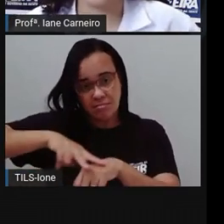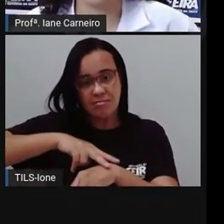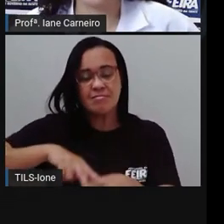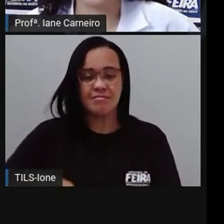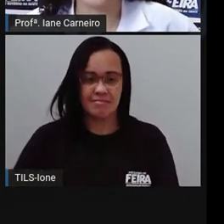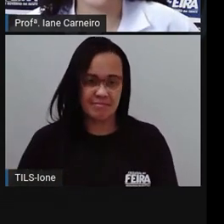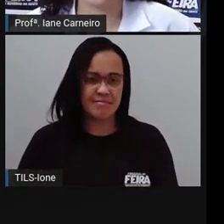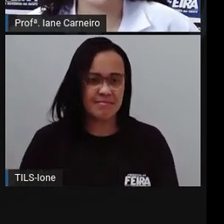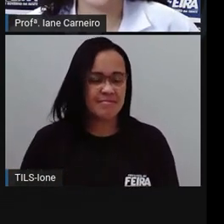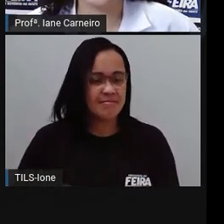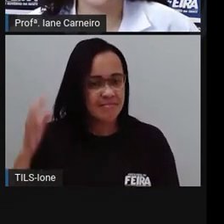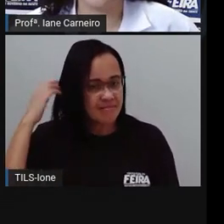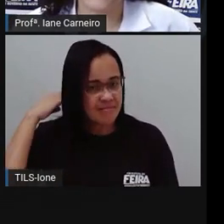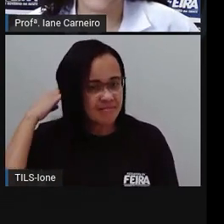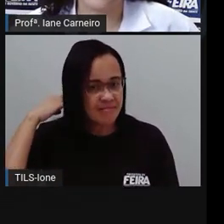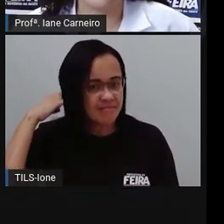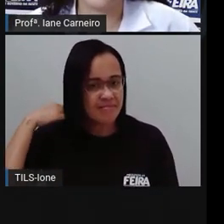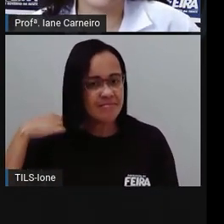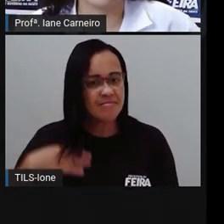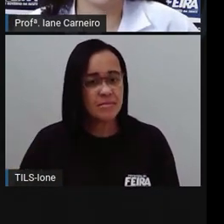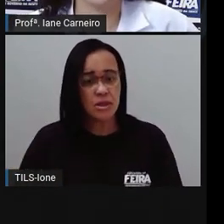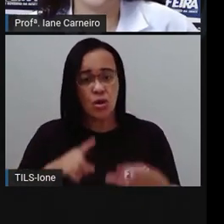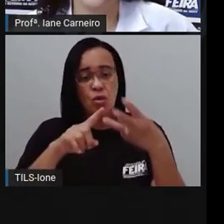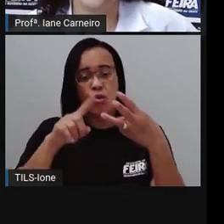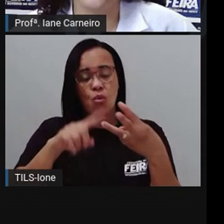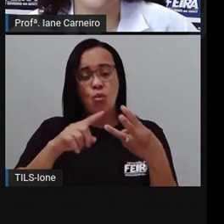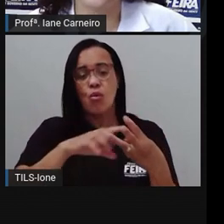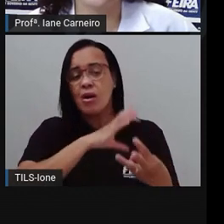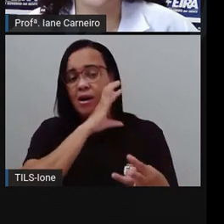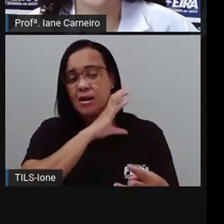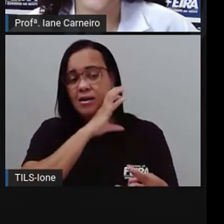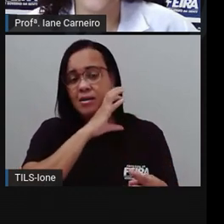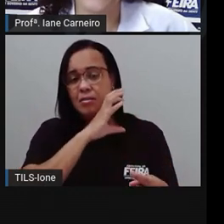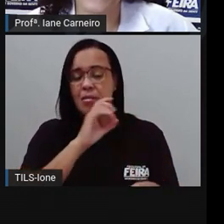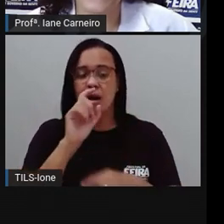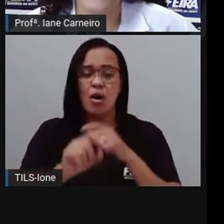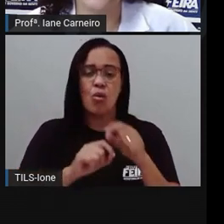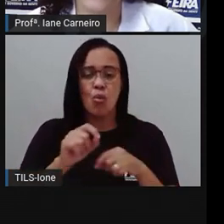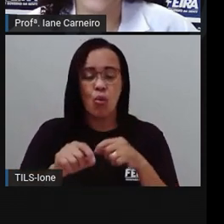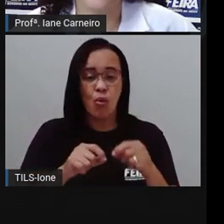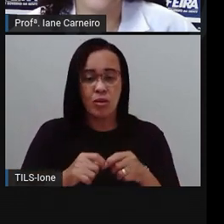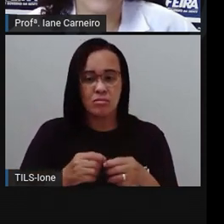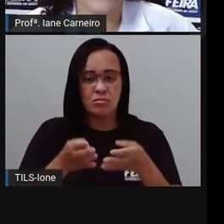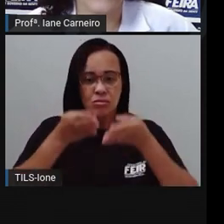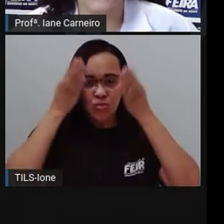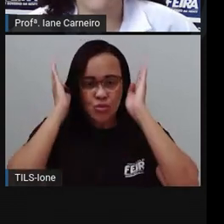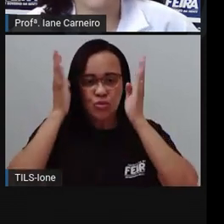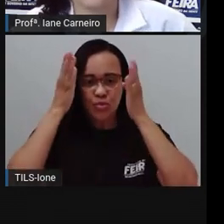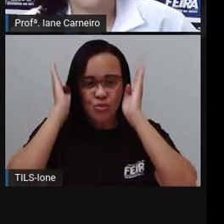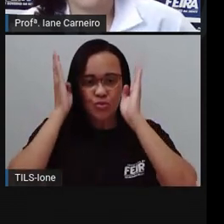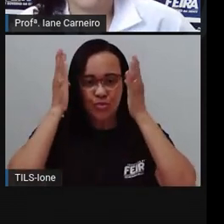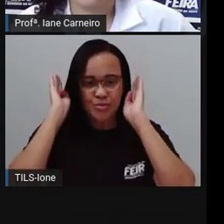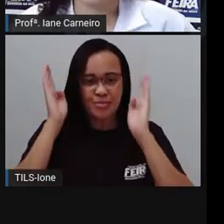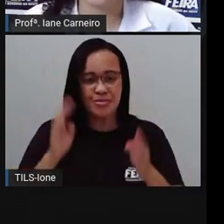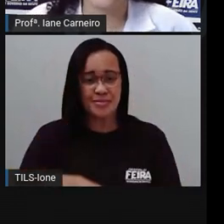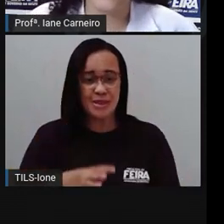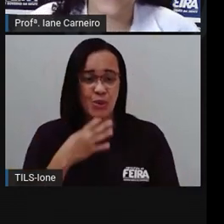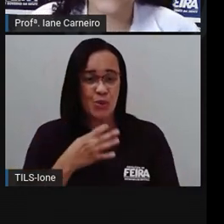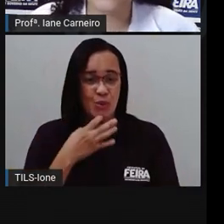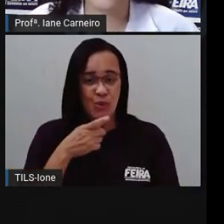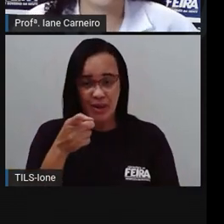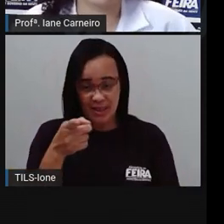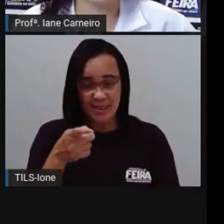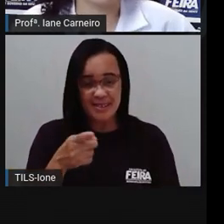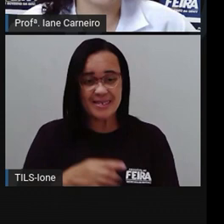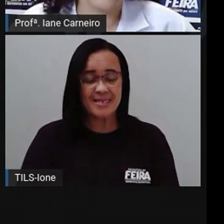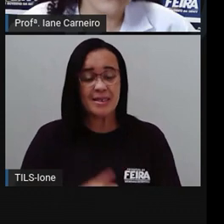Ok, vamos para o próximo animal. É o jumento. E a Pró falou, né, que em alguns lugares